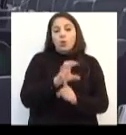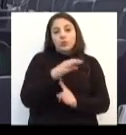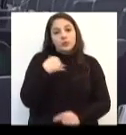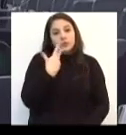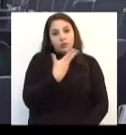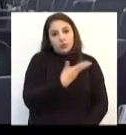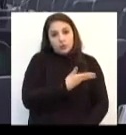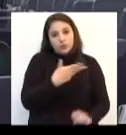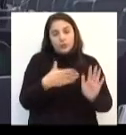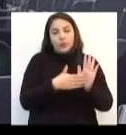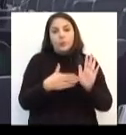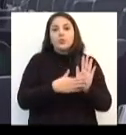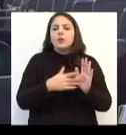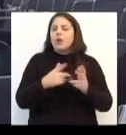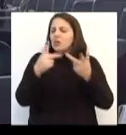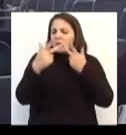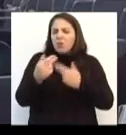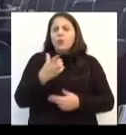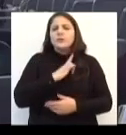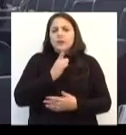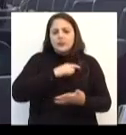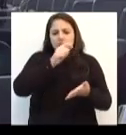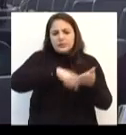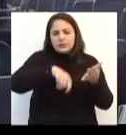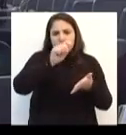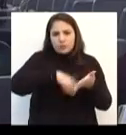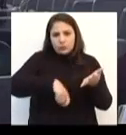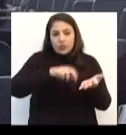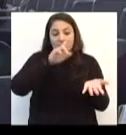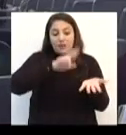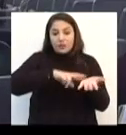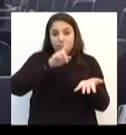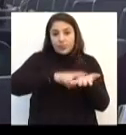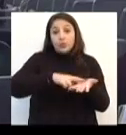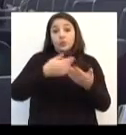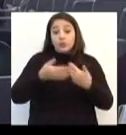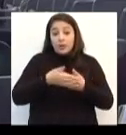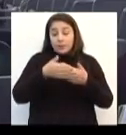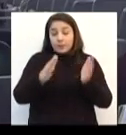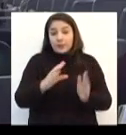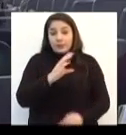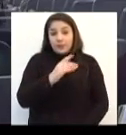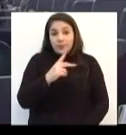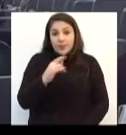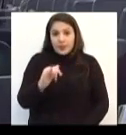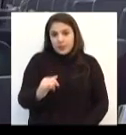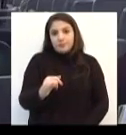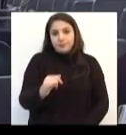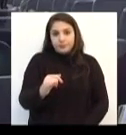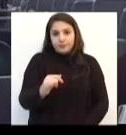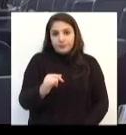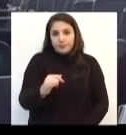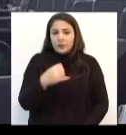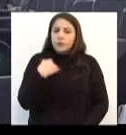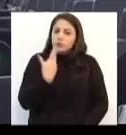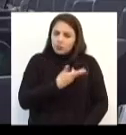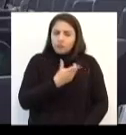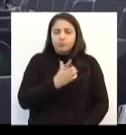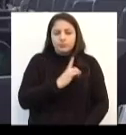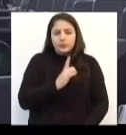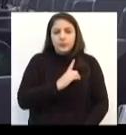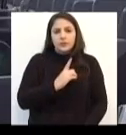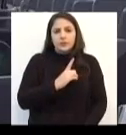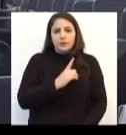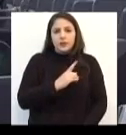tendo a assinatura regimental que permitia a abertura da CPI, mesmo tendo o fato,